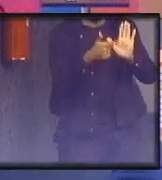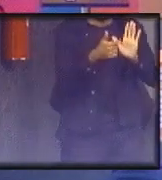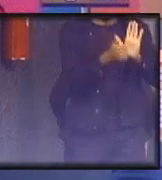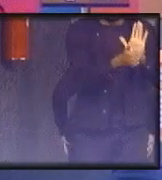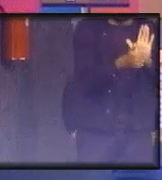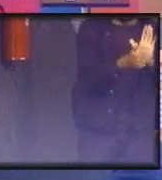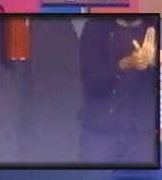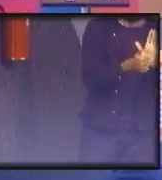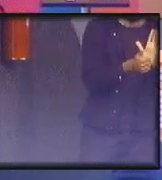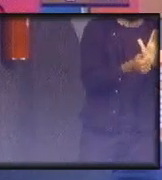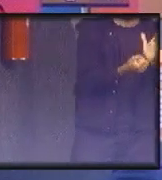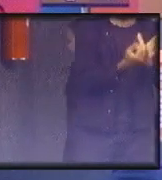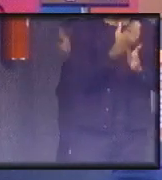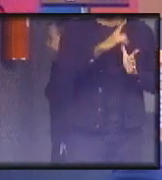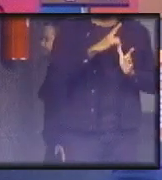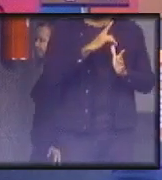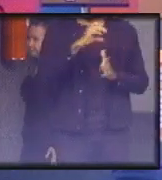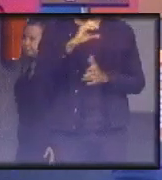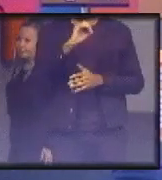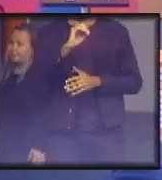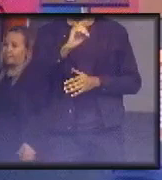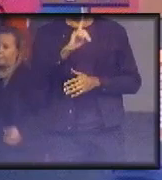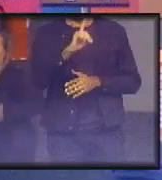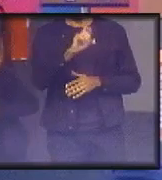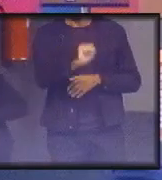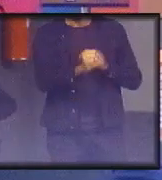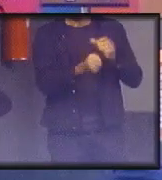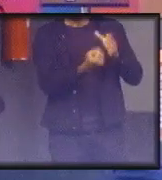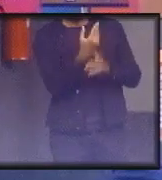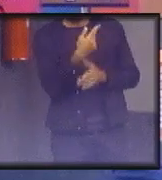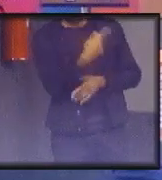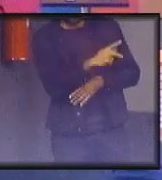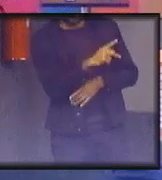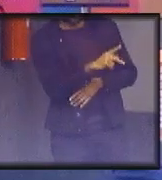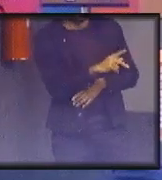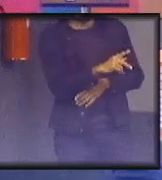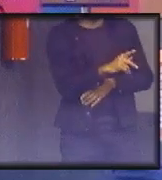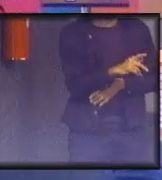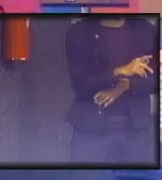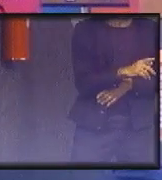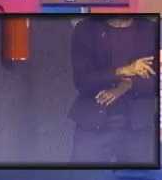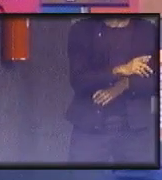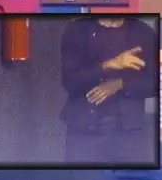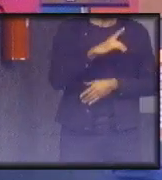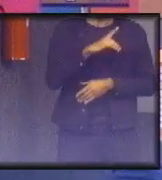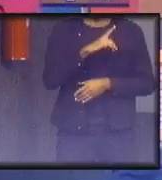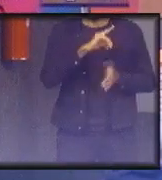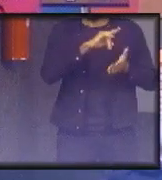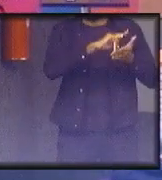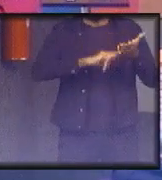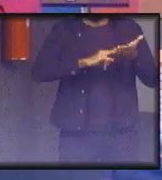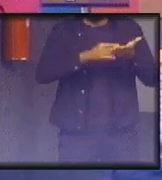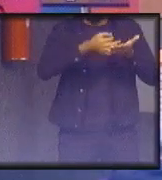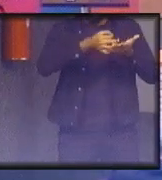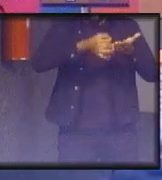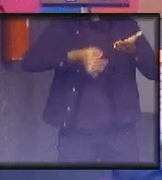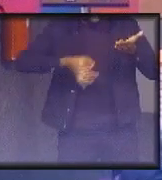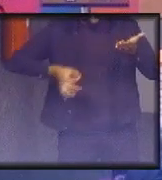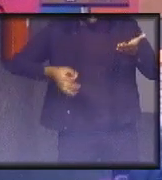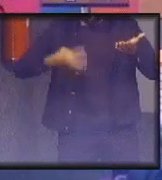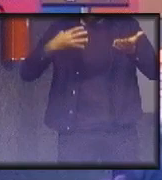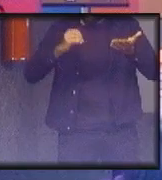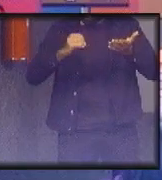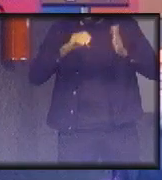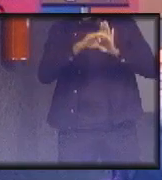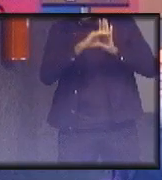os ODSs, quer dizer, é um documento longo, 40 capítulos, alguns muito